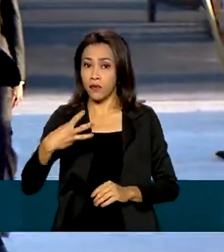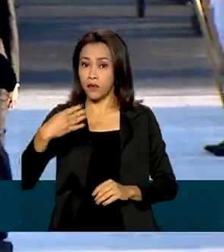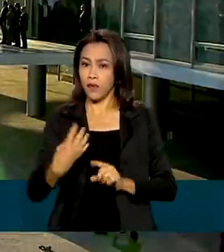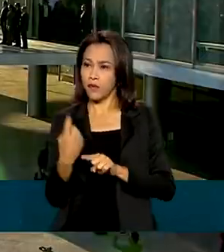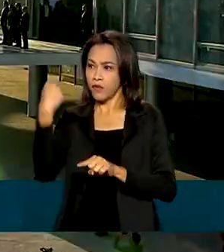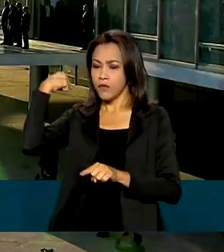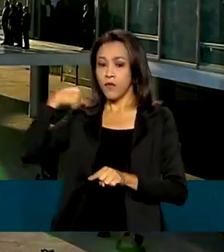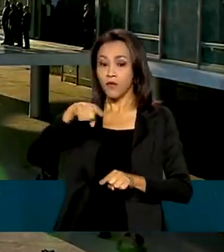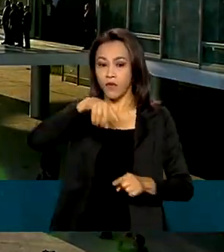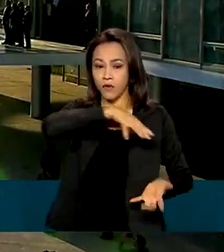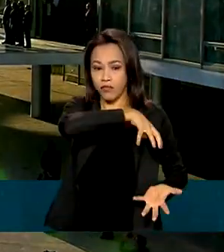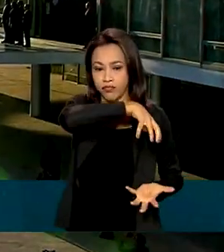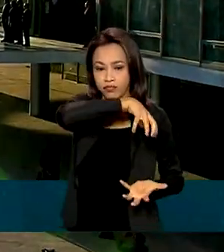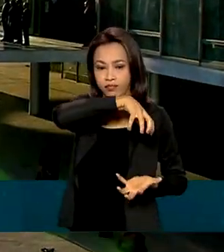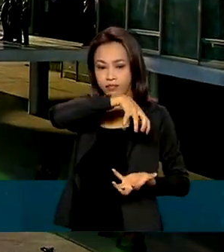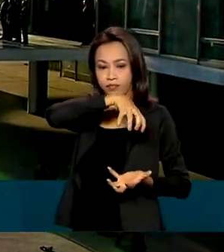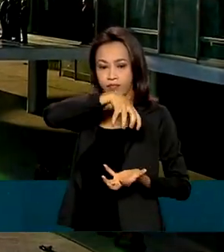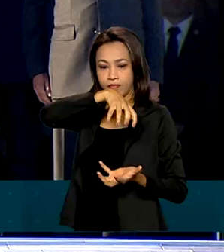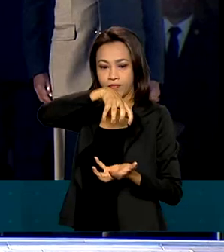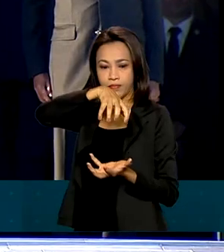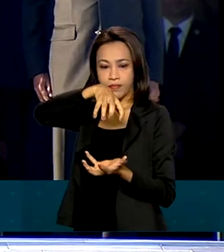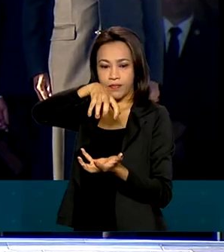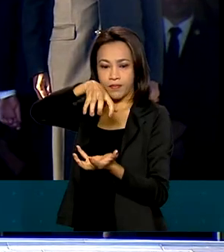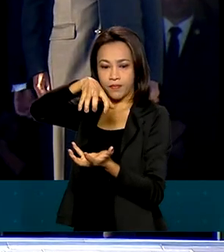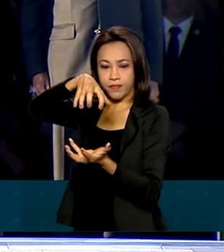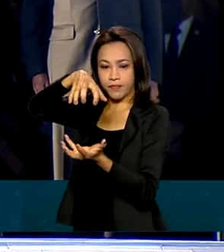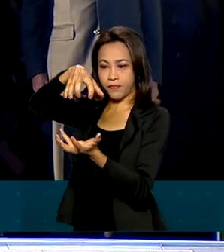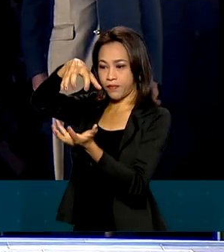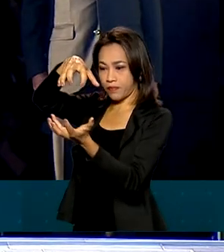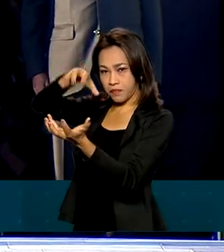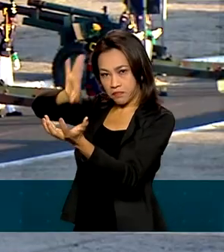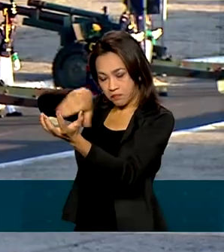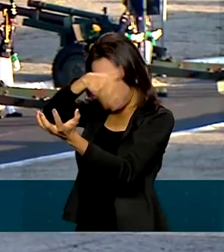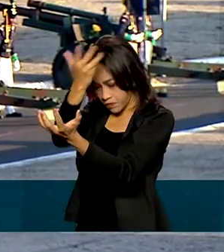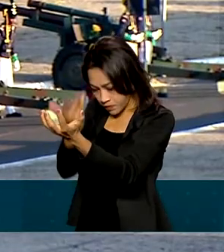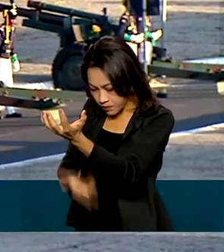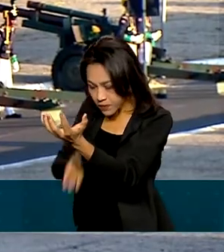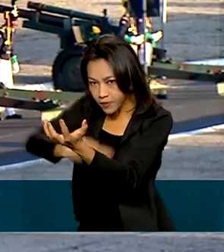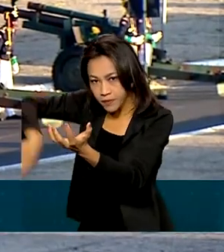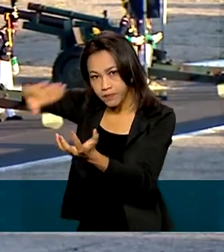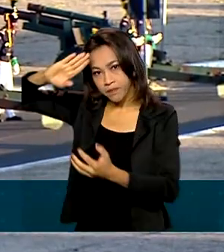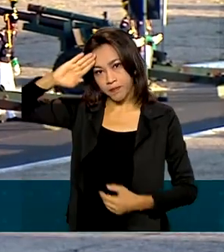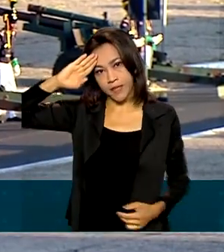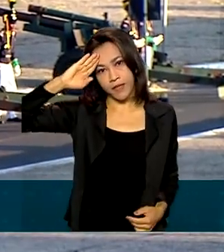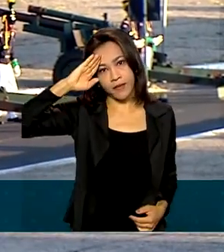pela rampa do Palácio do Planalto, em meio a honrarias militares.